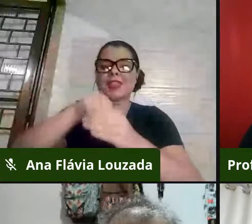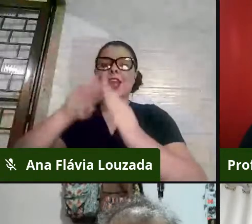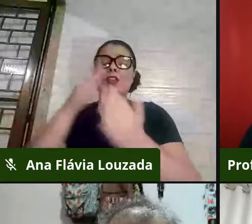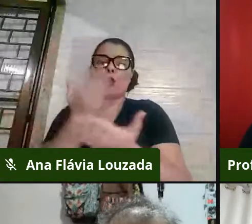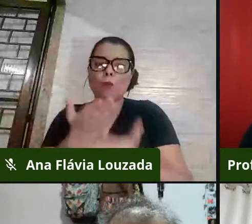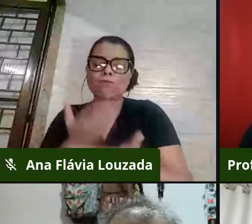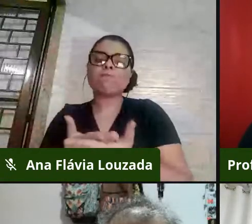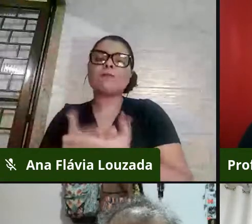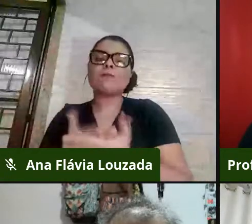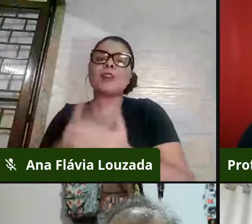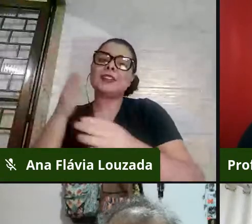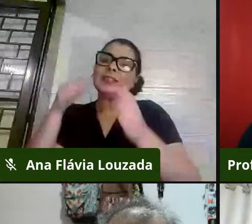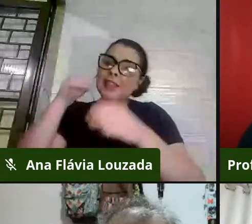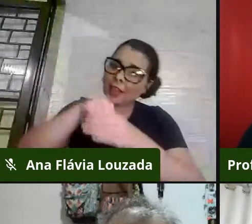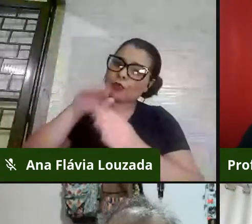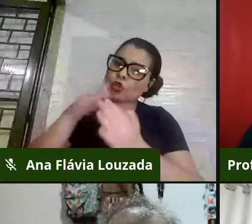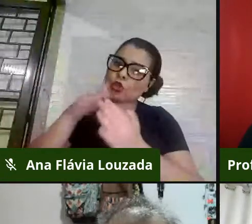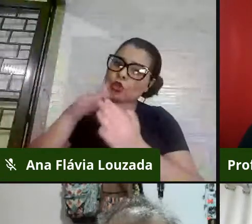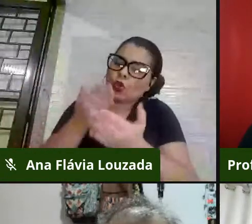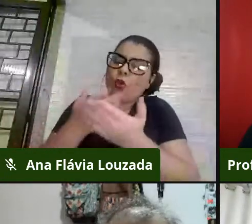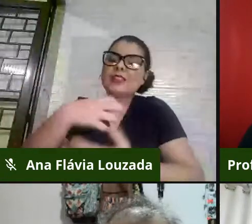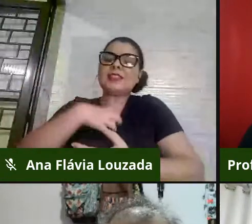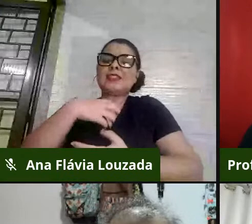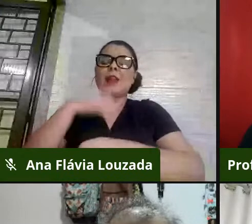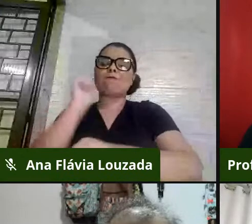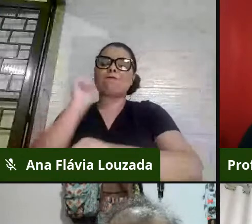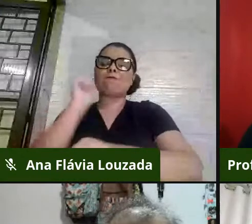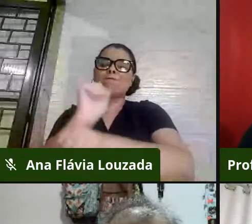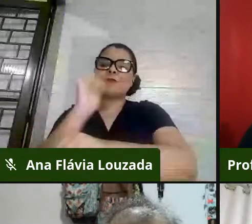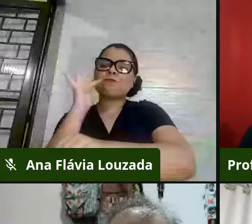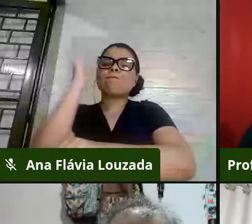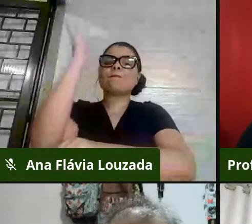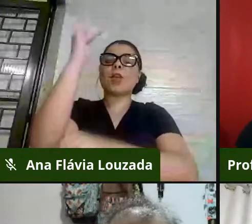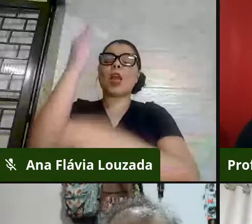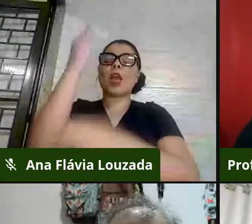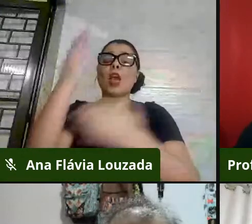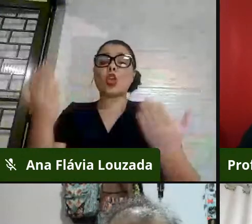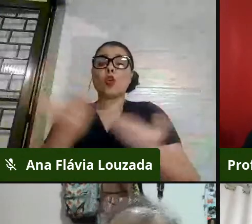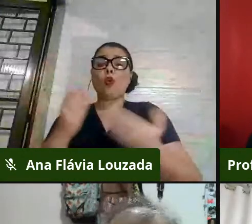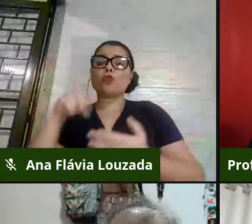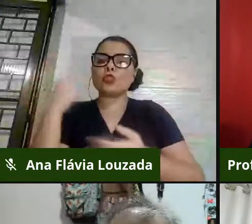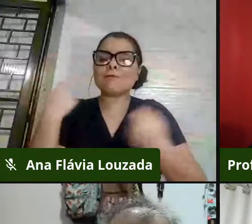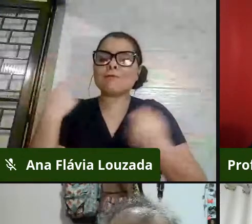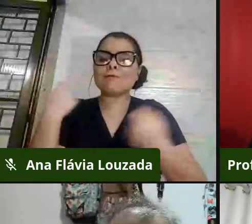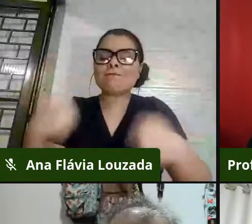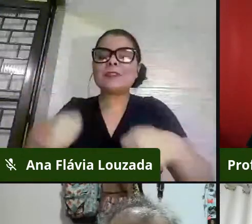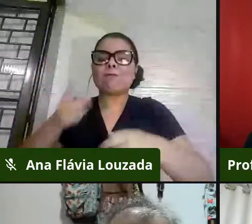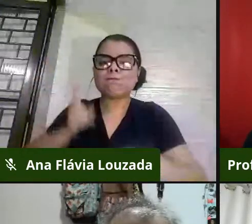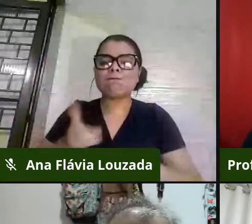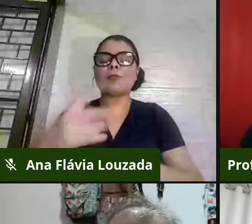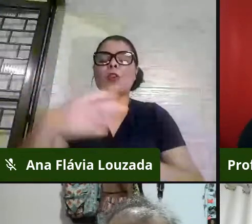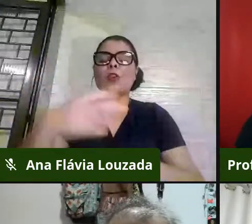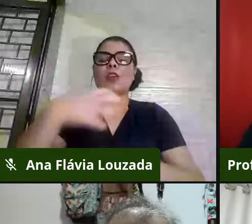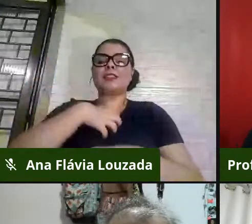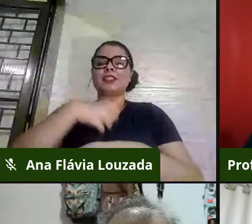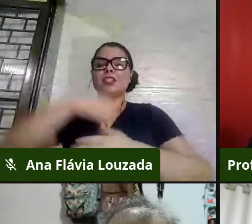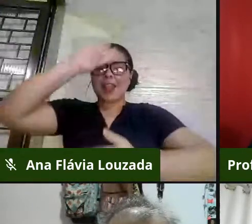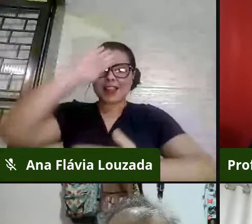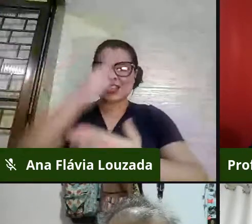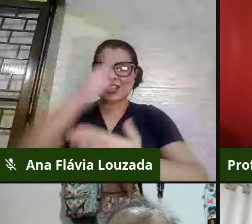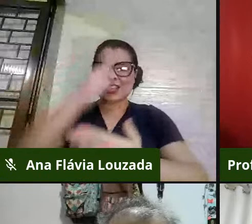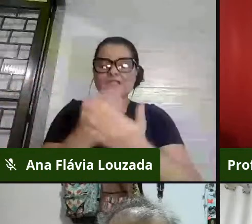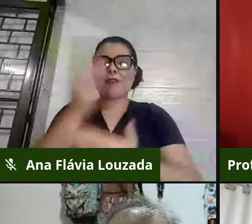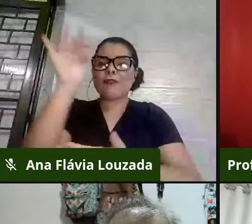escola, se faz com a esperança. E hoje a gente precisa reafirmar essa esperança. Todos nós precisamos acreditar que o sonho é